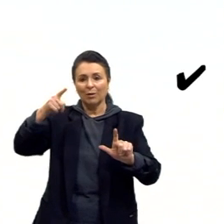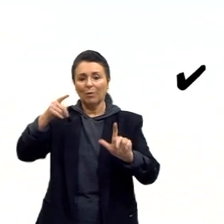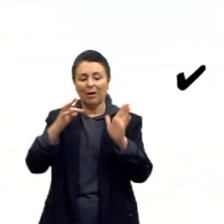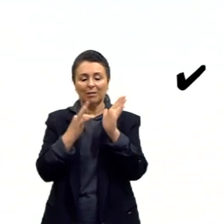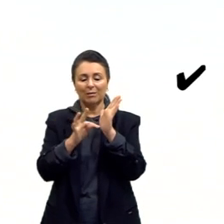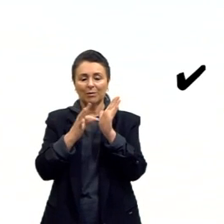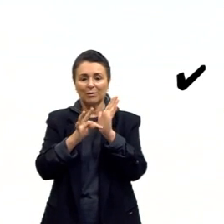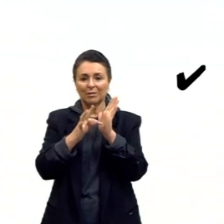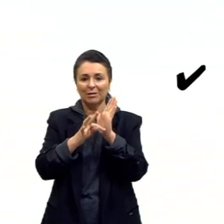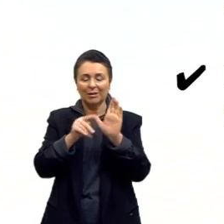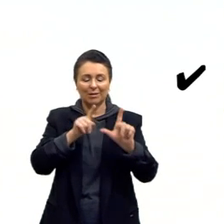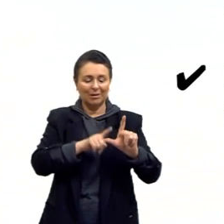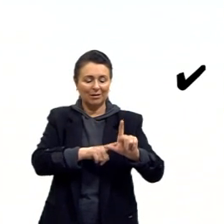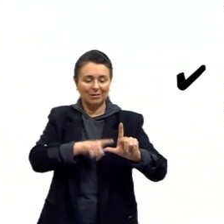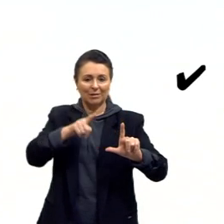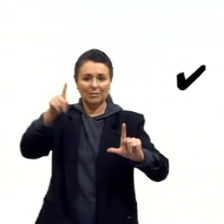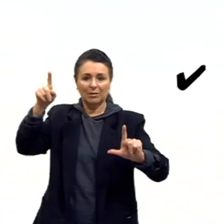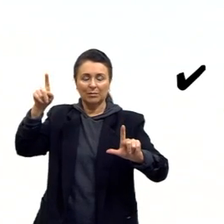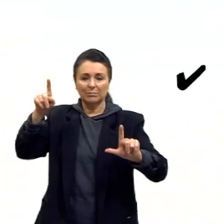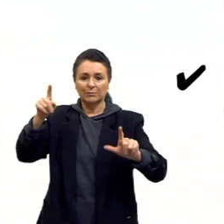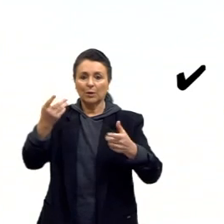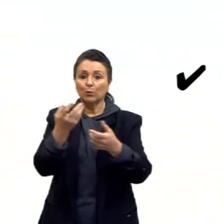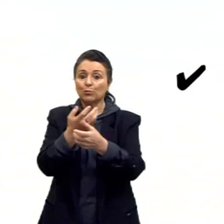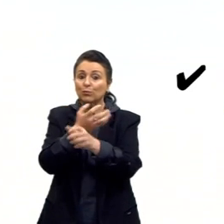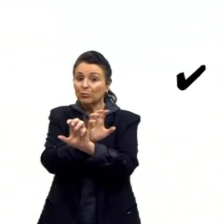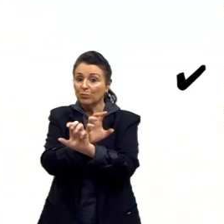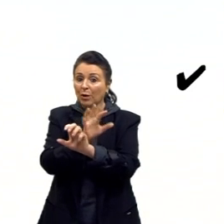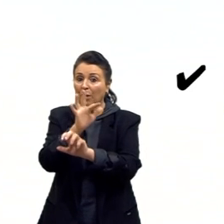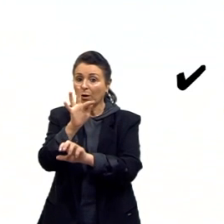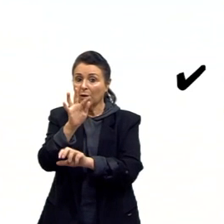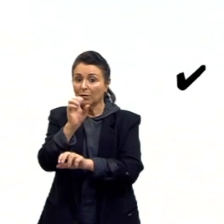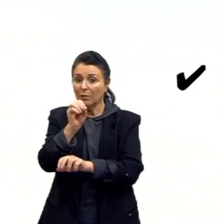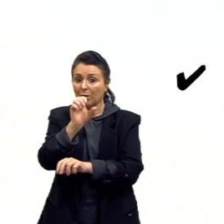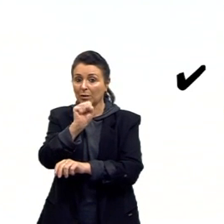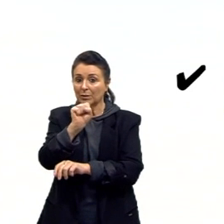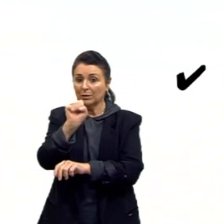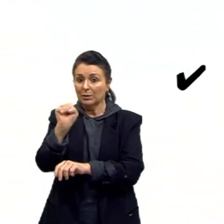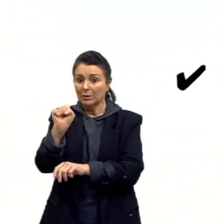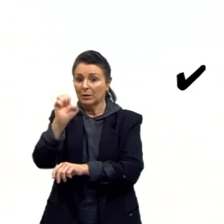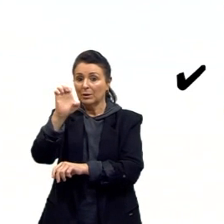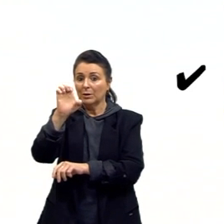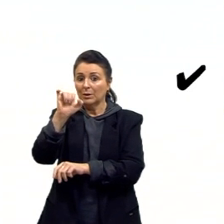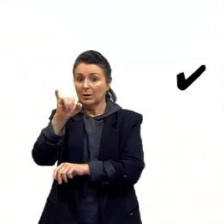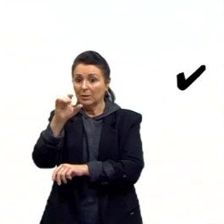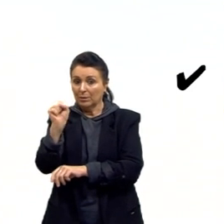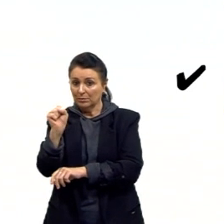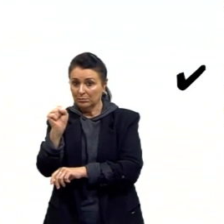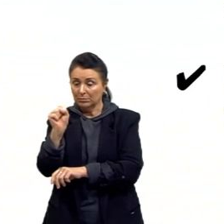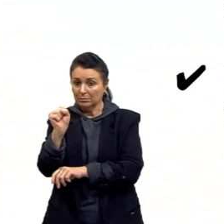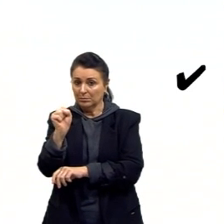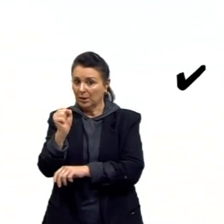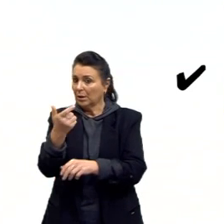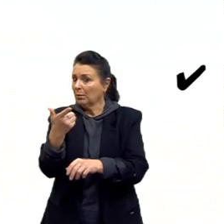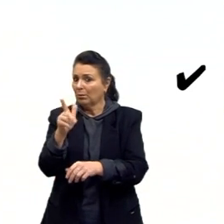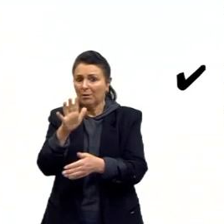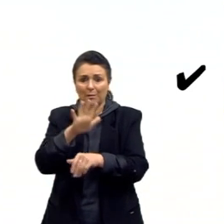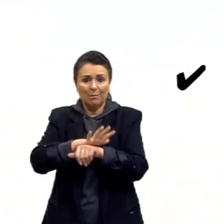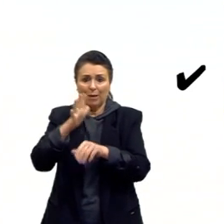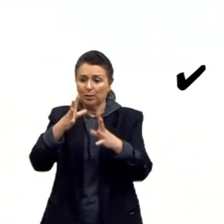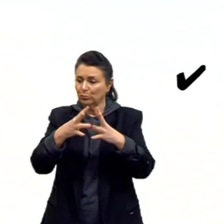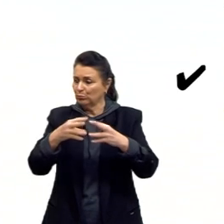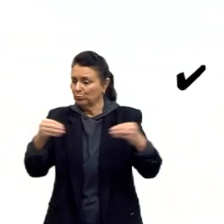evolução. Os fósseis, fósseis primitivos de seres já extintos com características